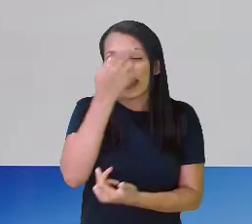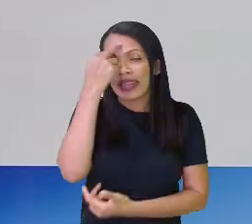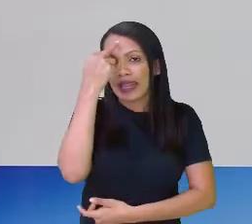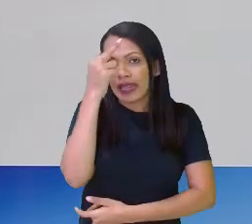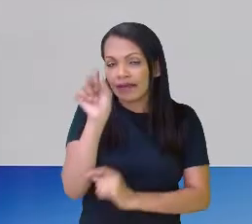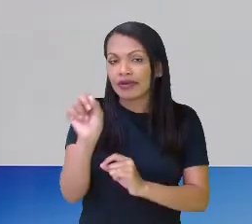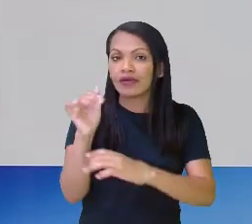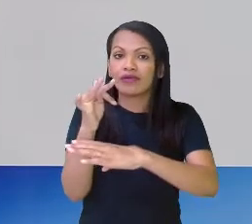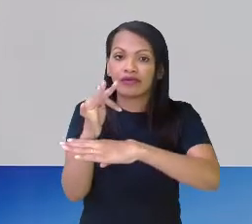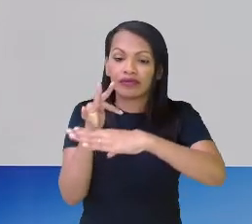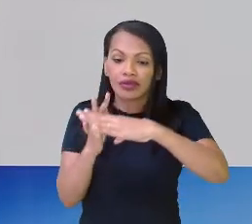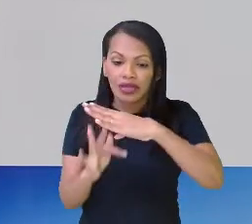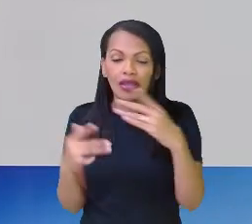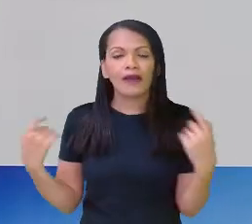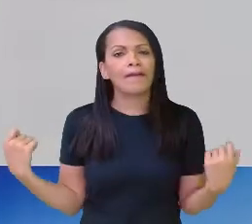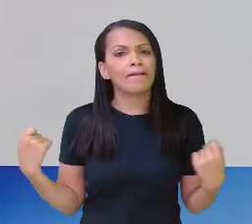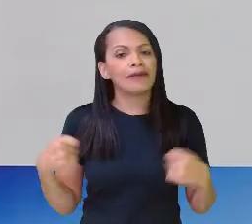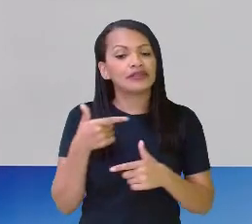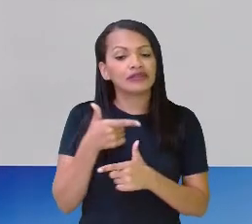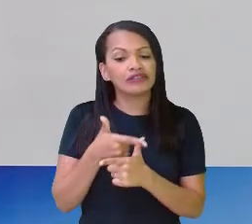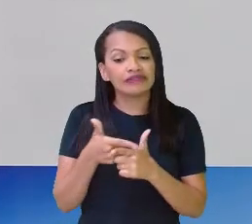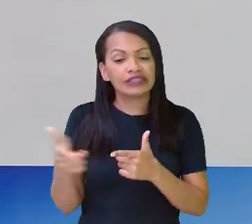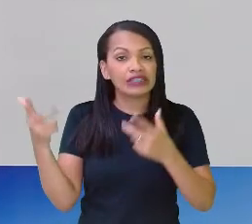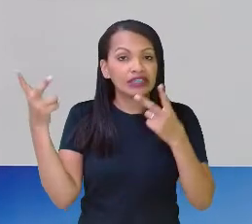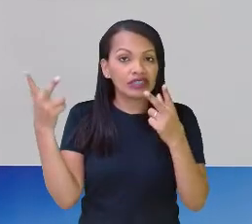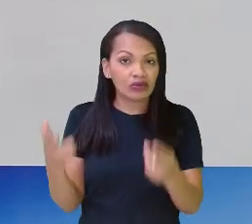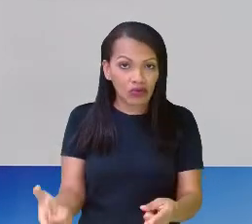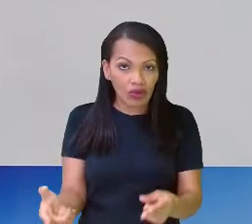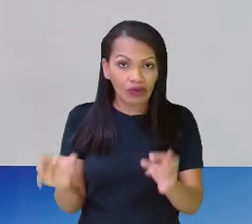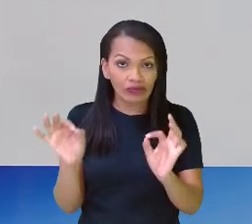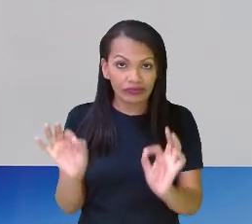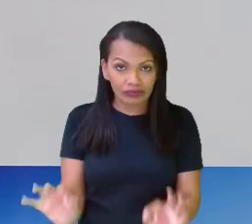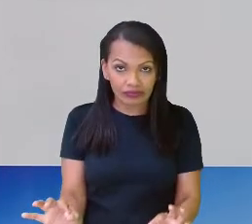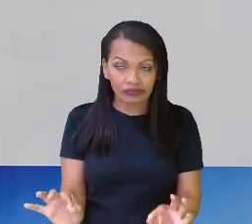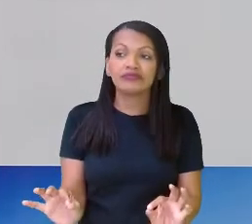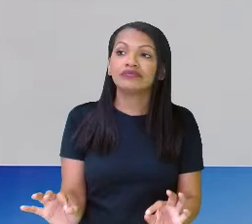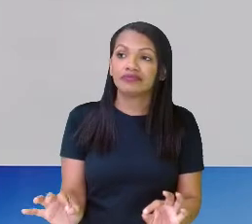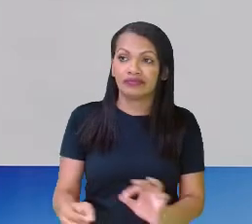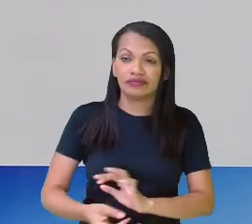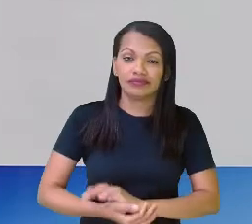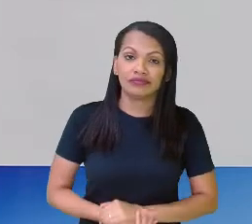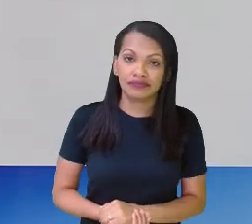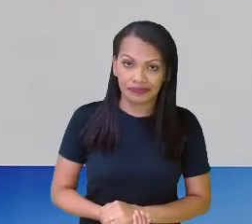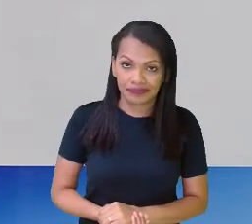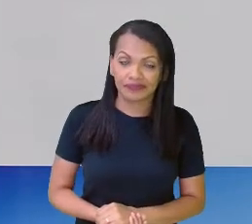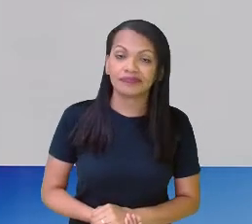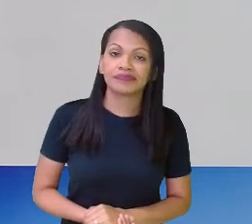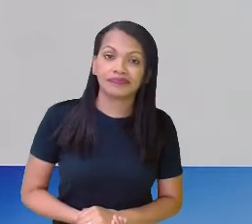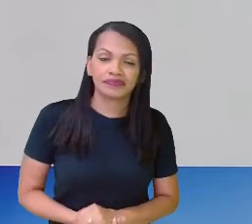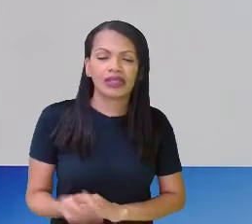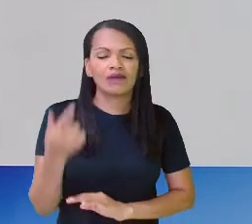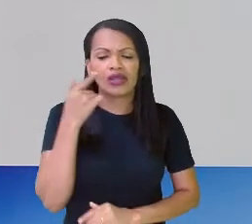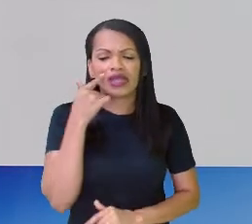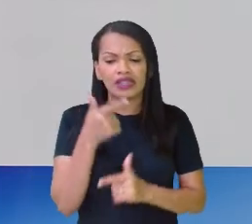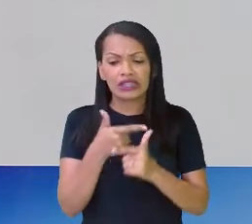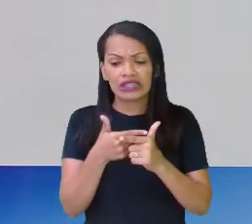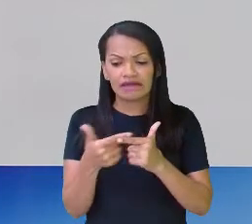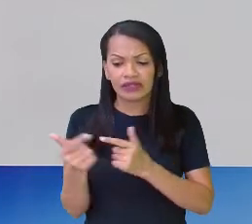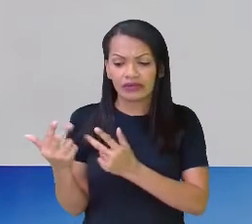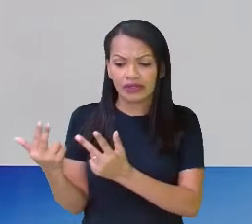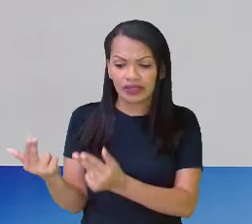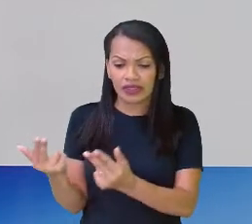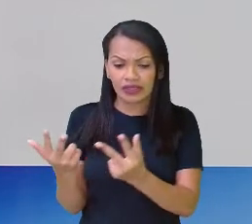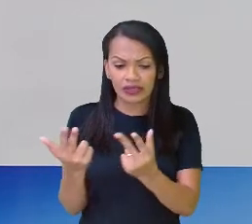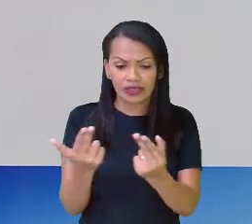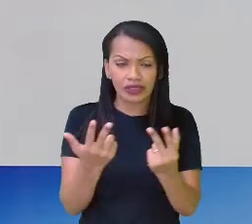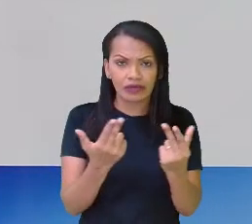falo de fração, eu preciso que as partes estejam divididas em